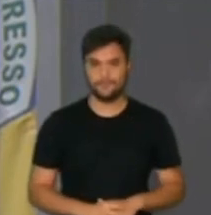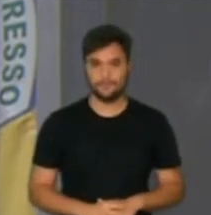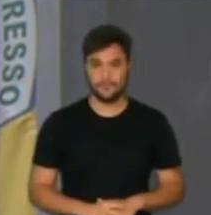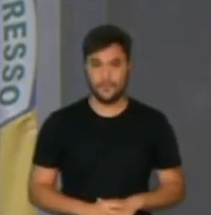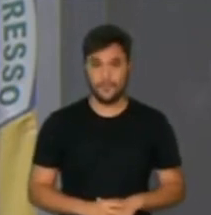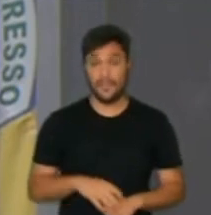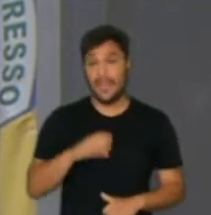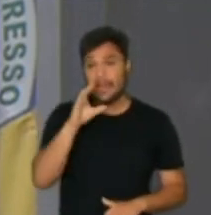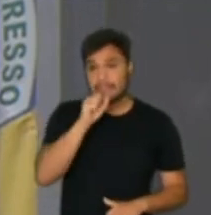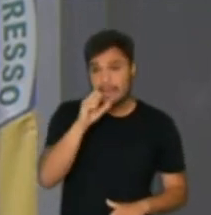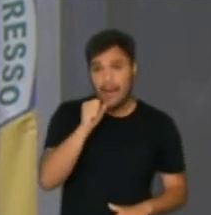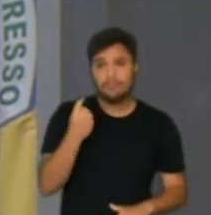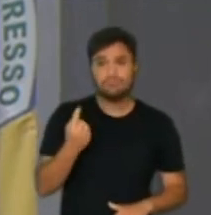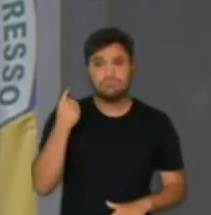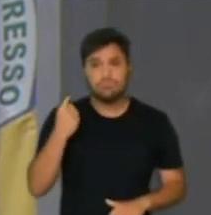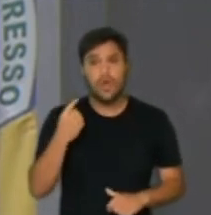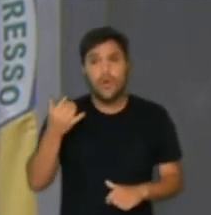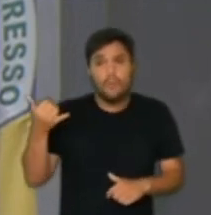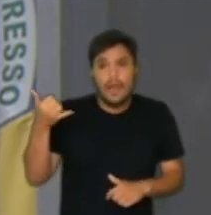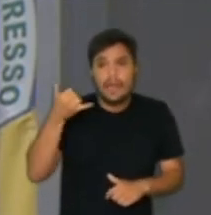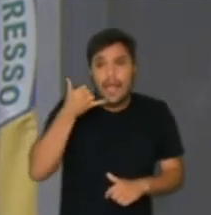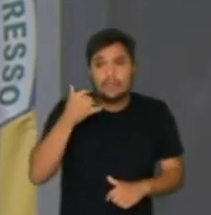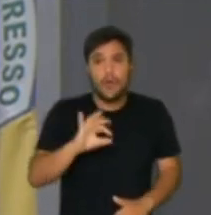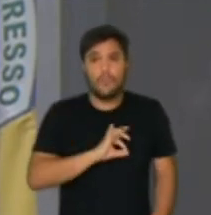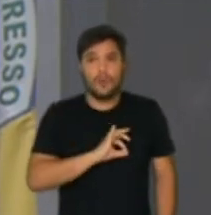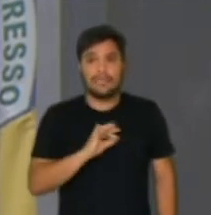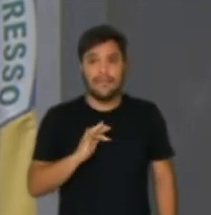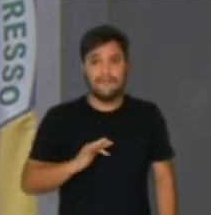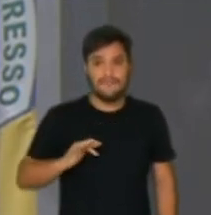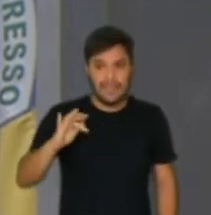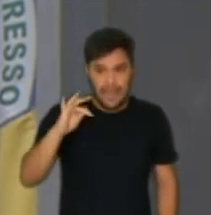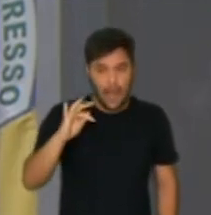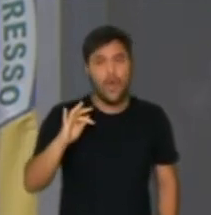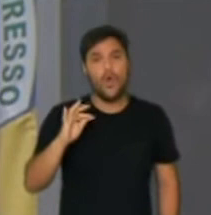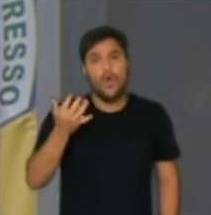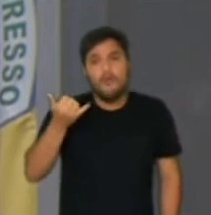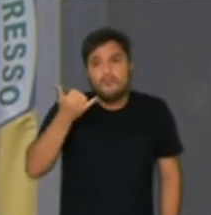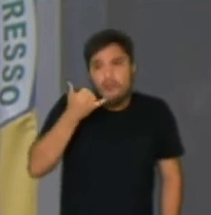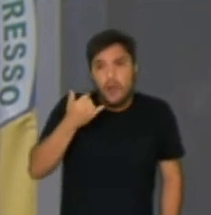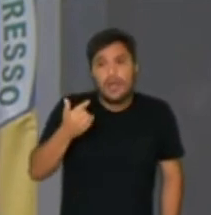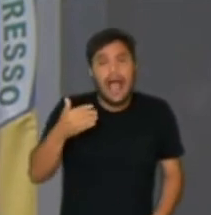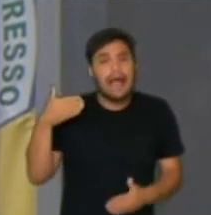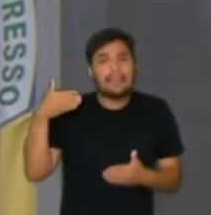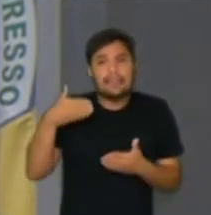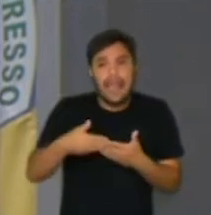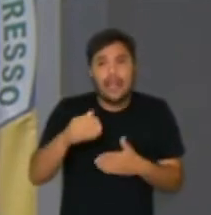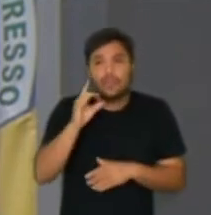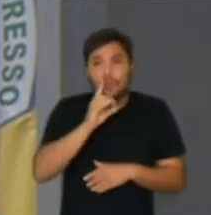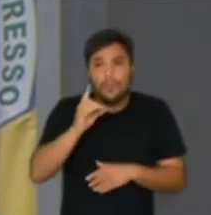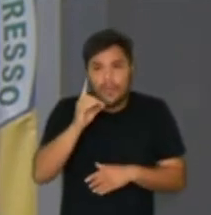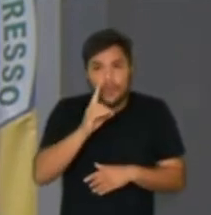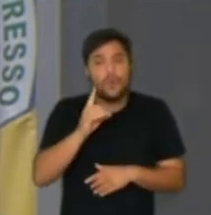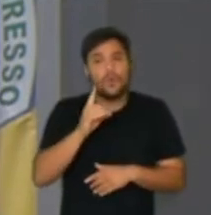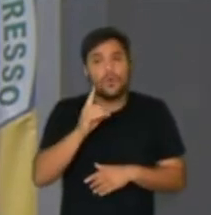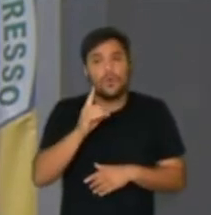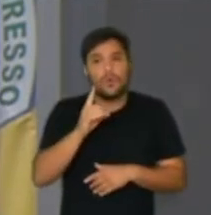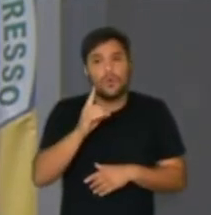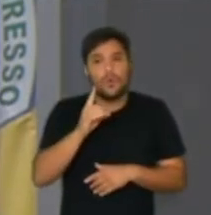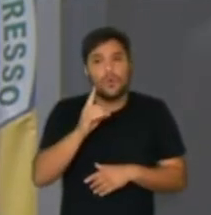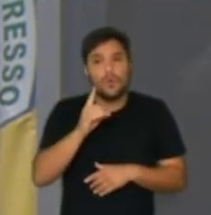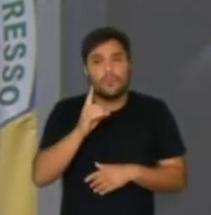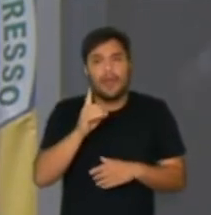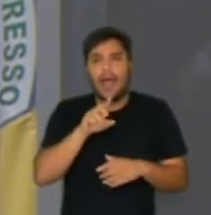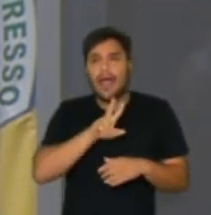último sábado, eu recebi uma ligação da Polícia Federal, Bia Kicis, dizendo que eu teria até o domingo para poder prestar